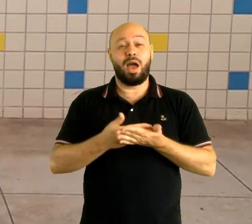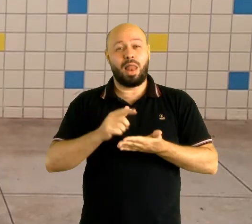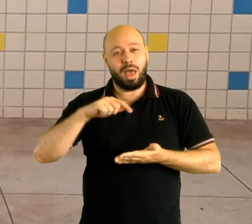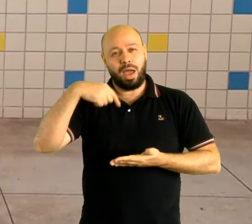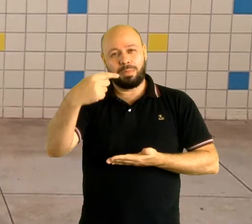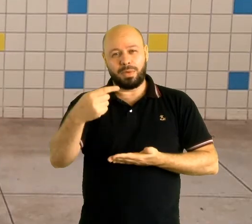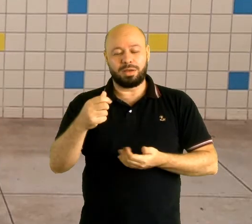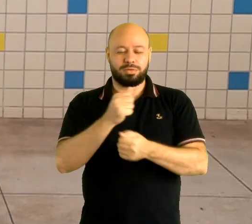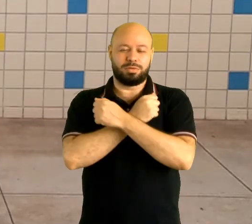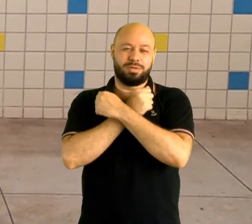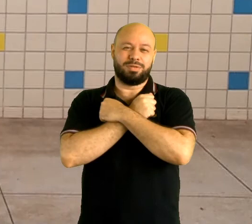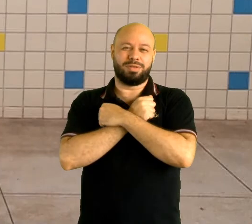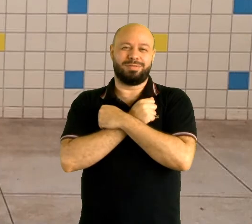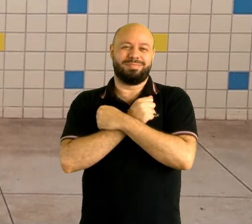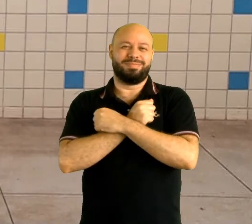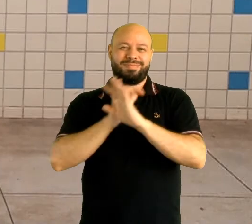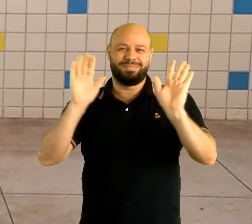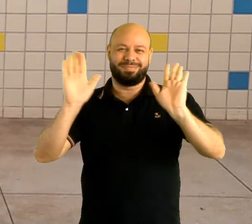e abraços.